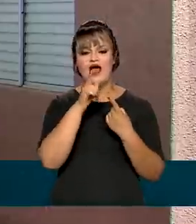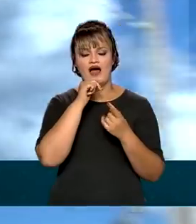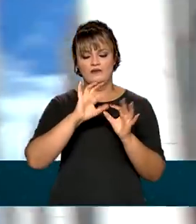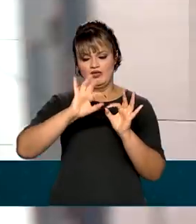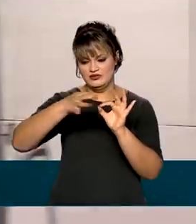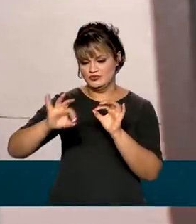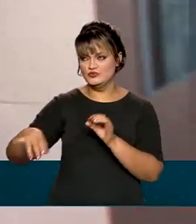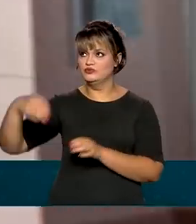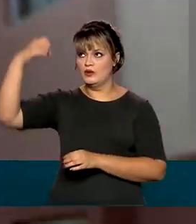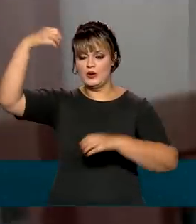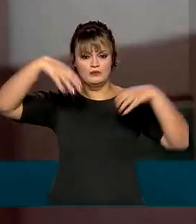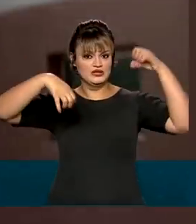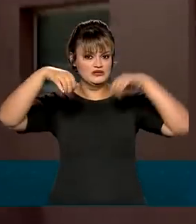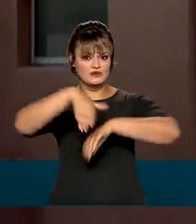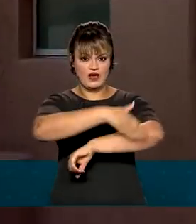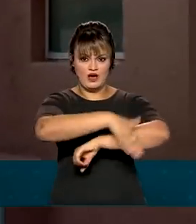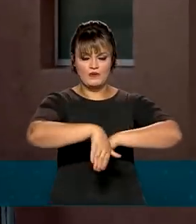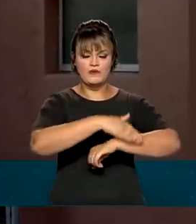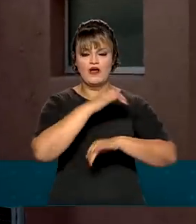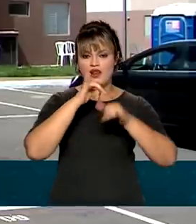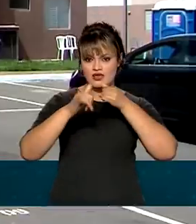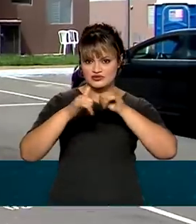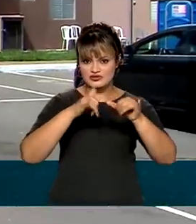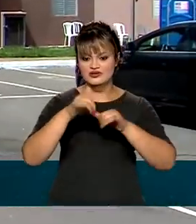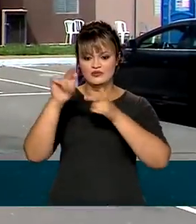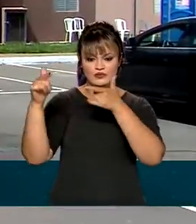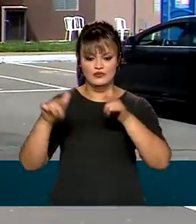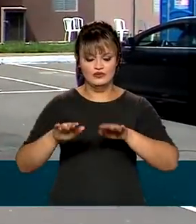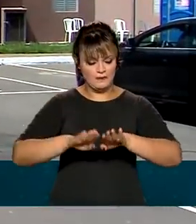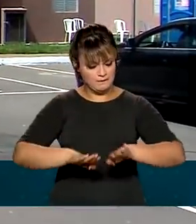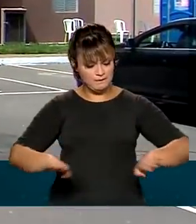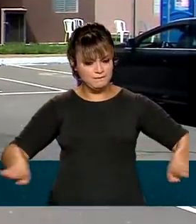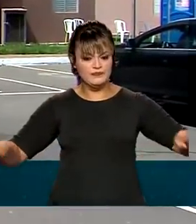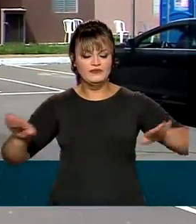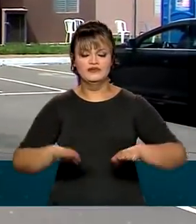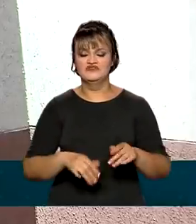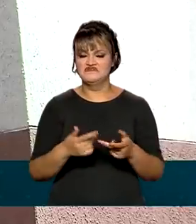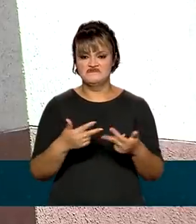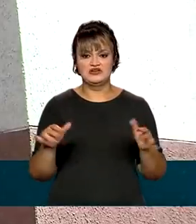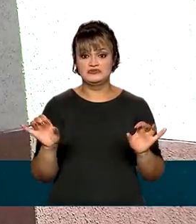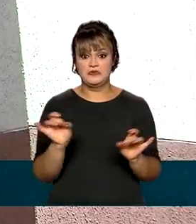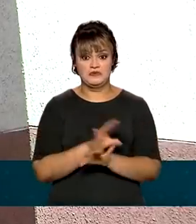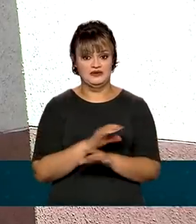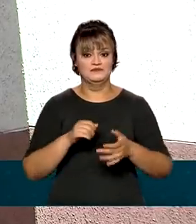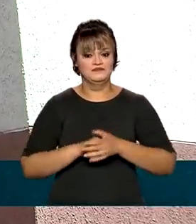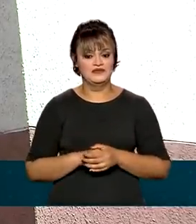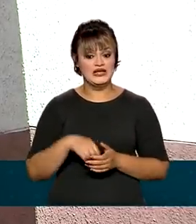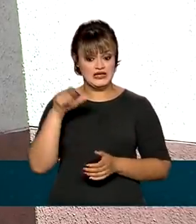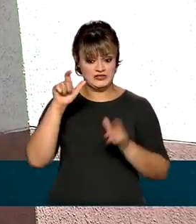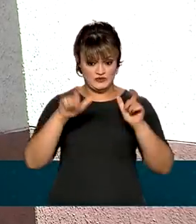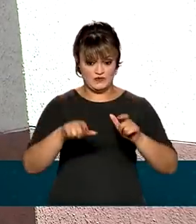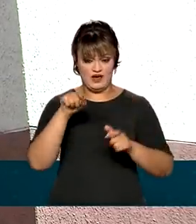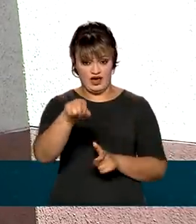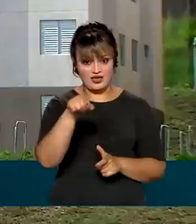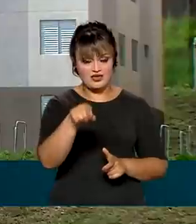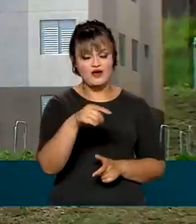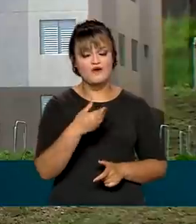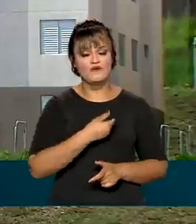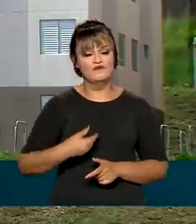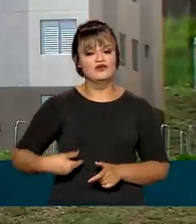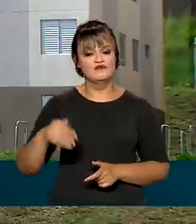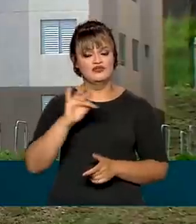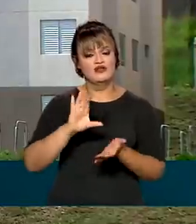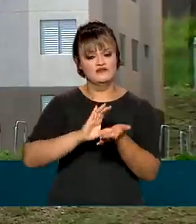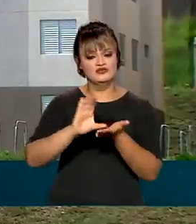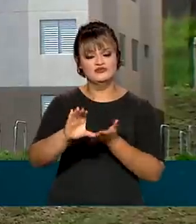esgoto, iluminação pública, energia elétrica, pavimentação e drenagem. Só neste módulo, o governo federal investiu